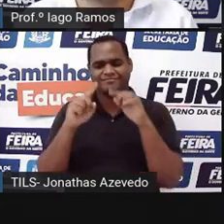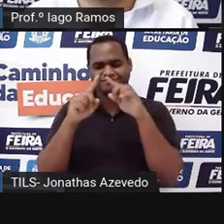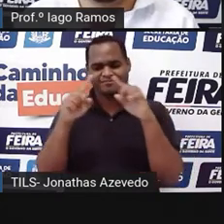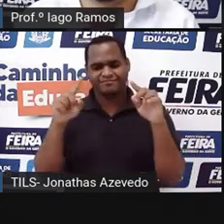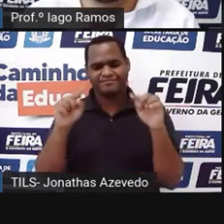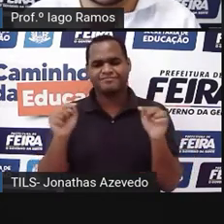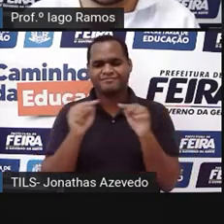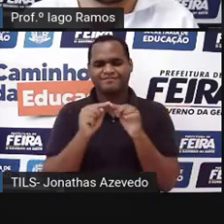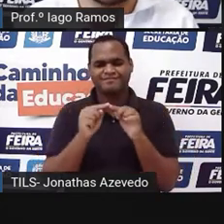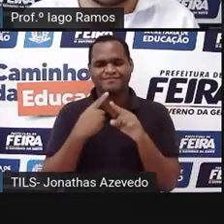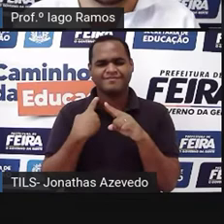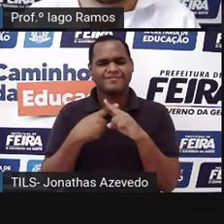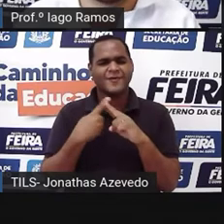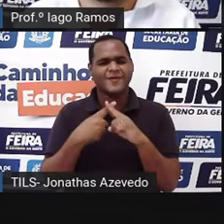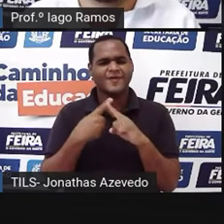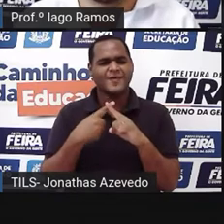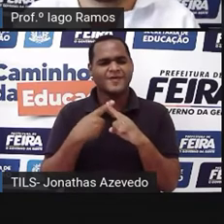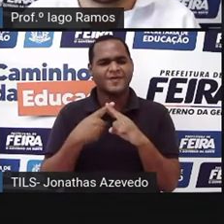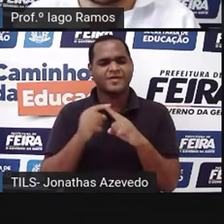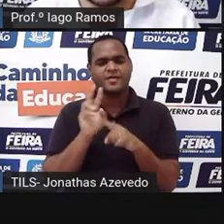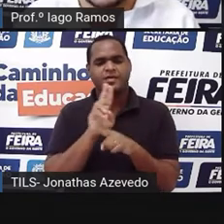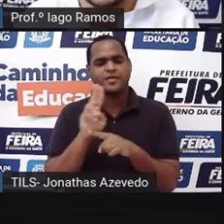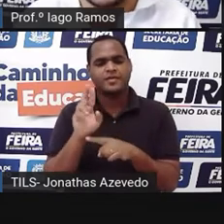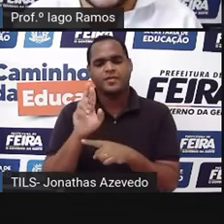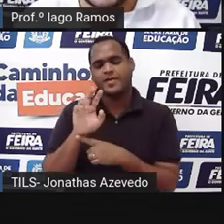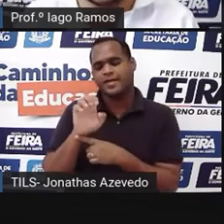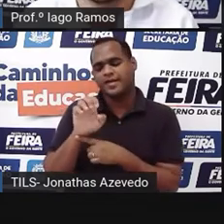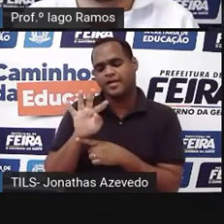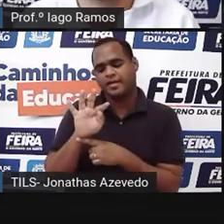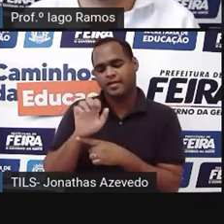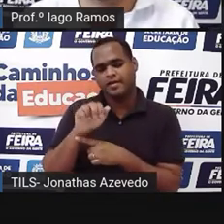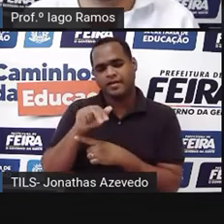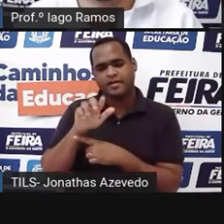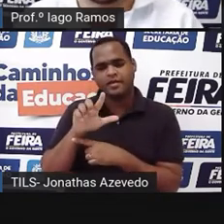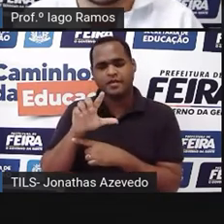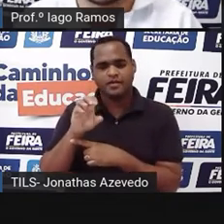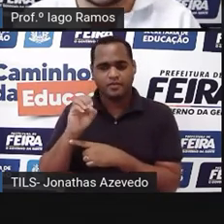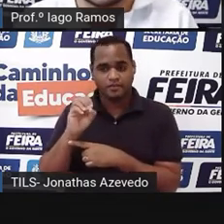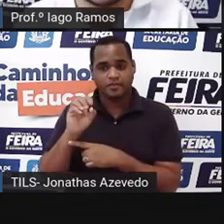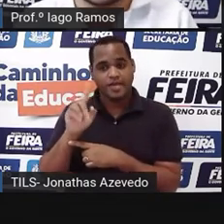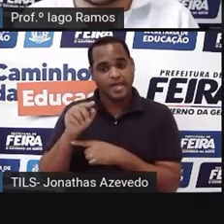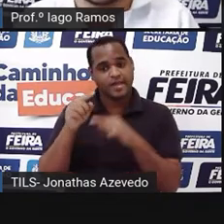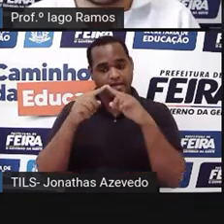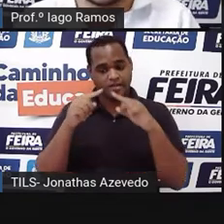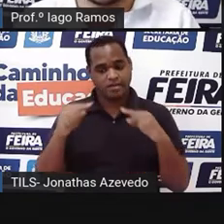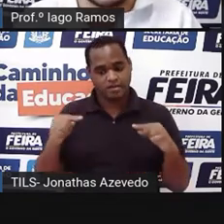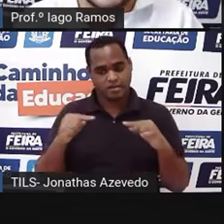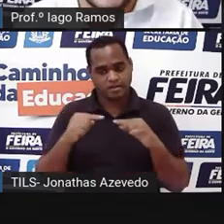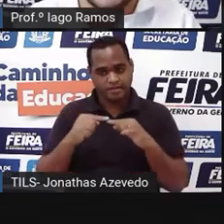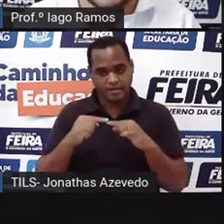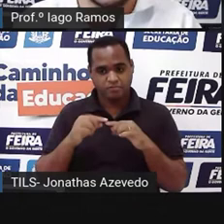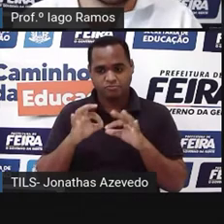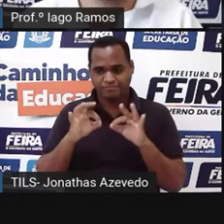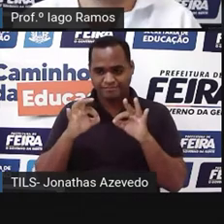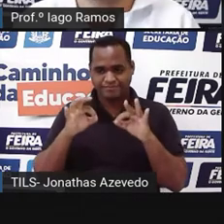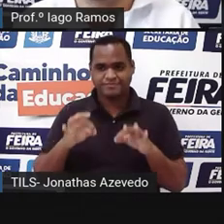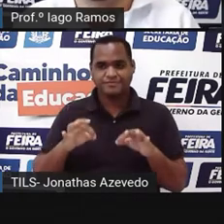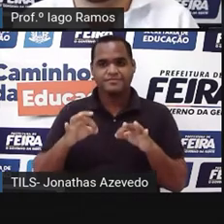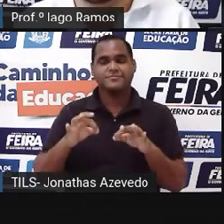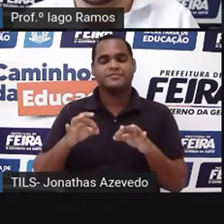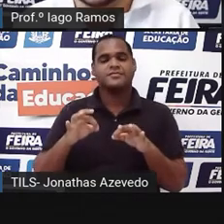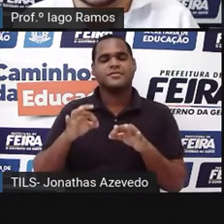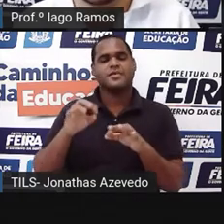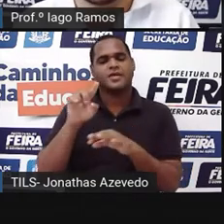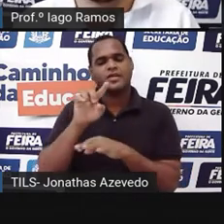triângulo retângulo? A palavra retângulo significa ângulo reto, e ângulo reto é aquele